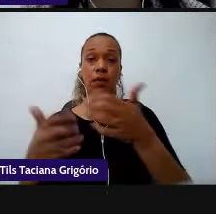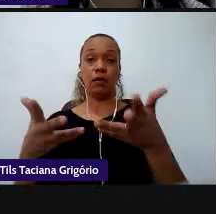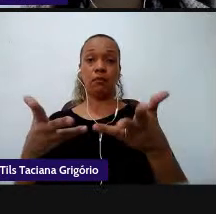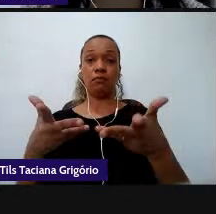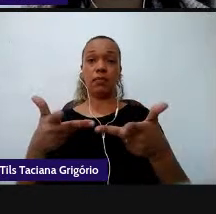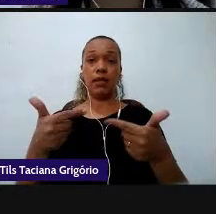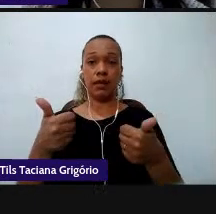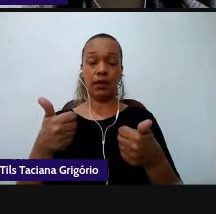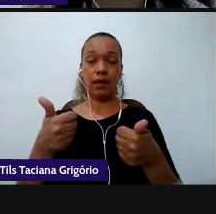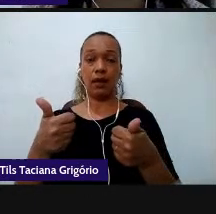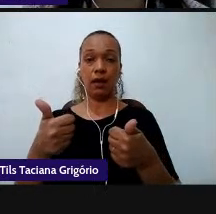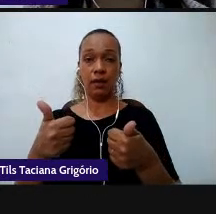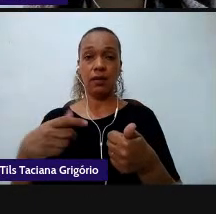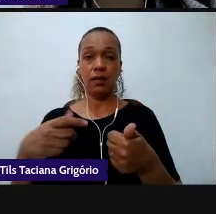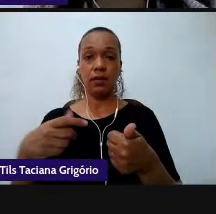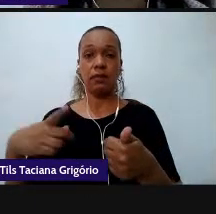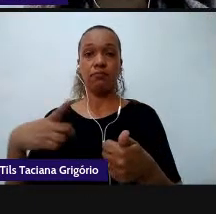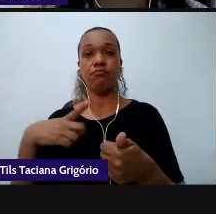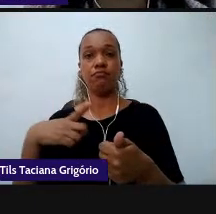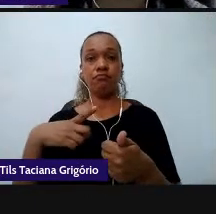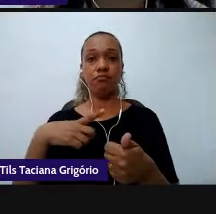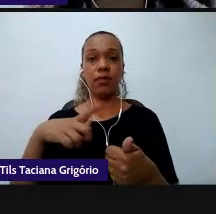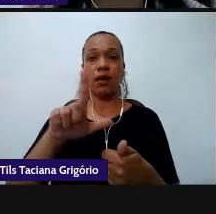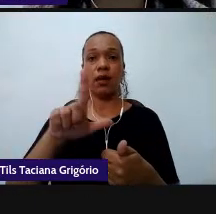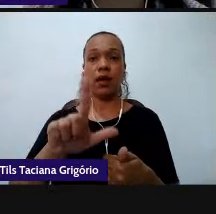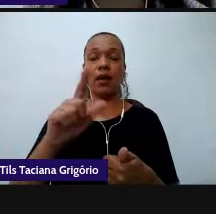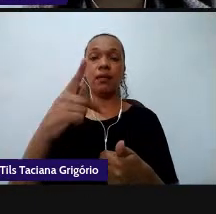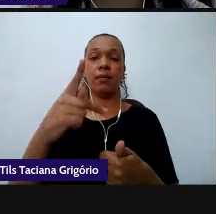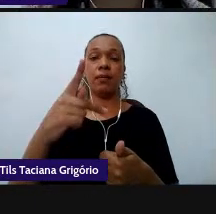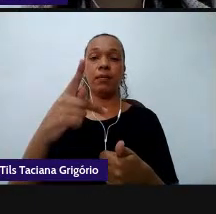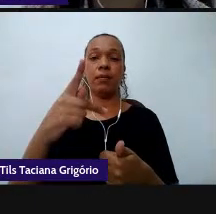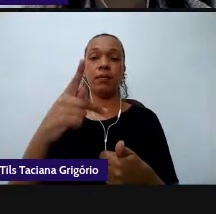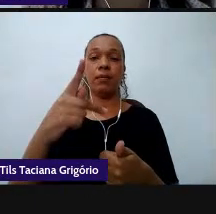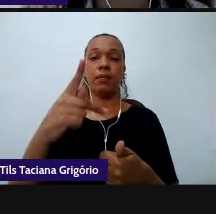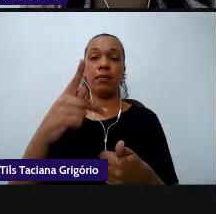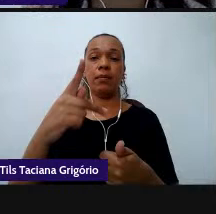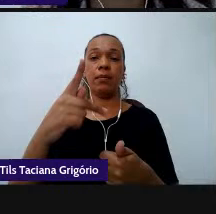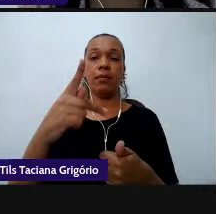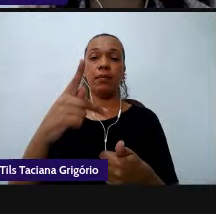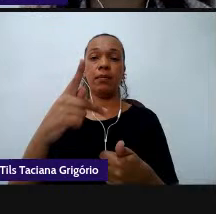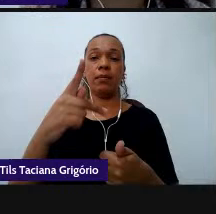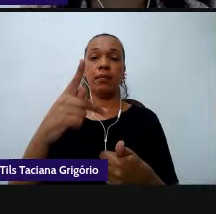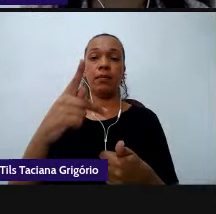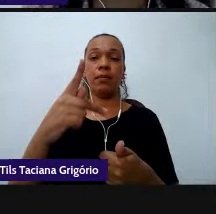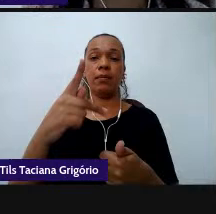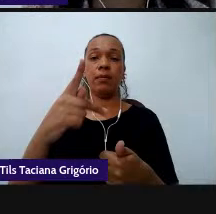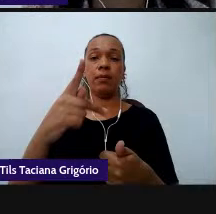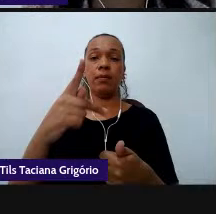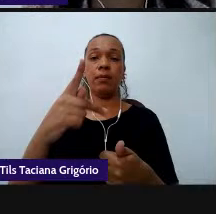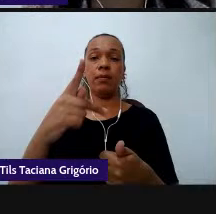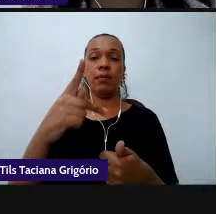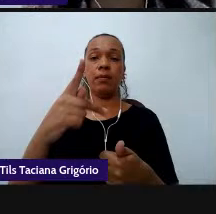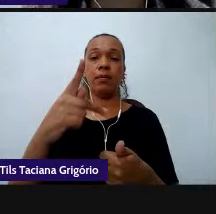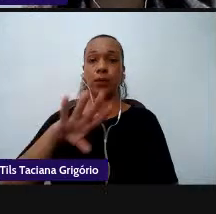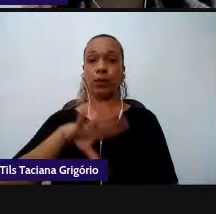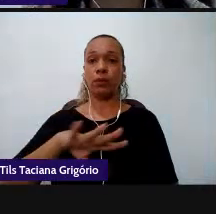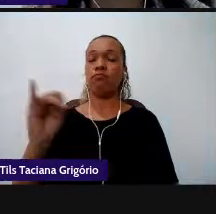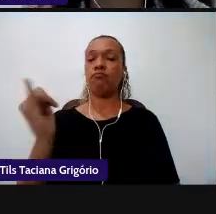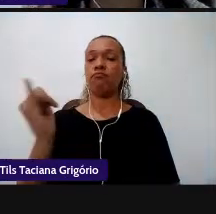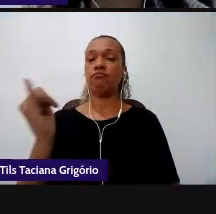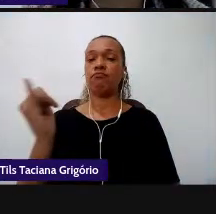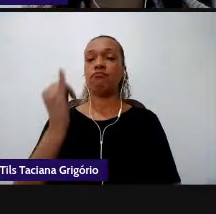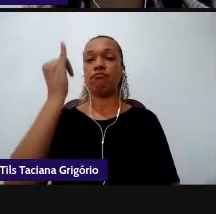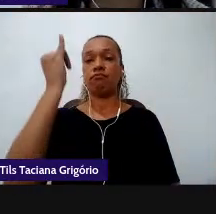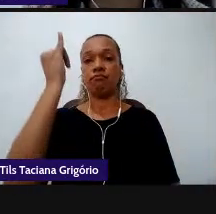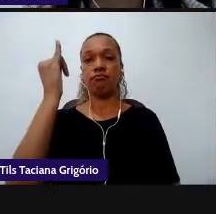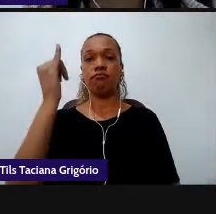LP21 é uma habilidade específica de língua portuguesa é importante nós destacarmos que a